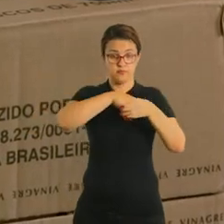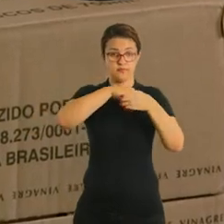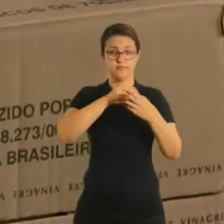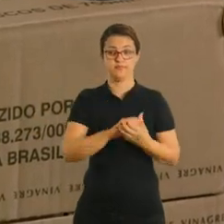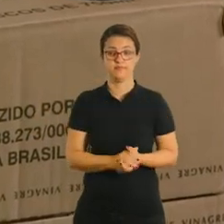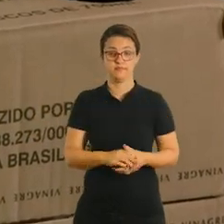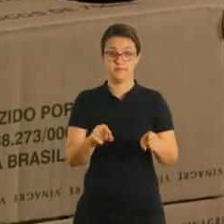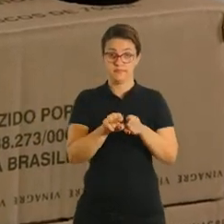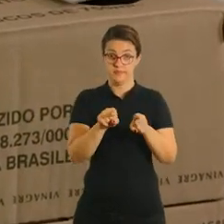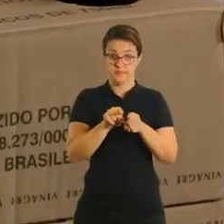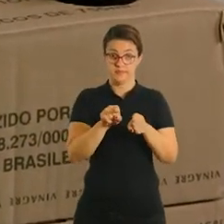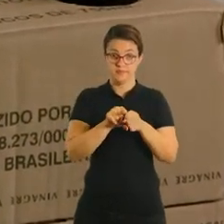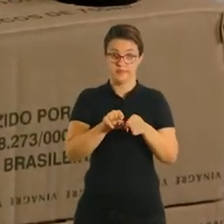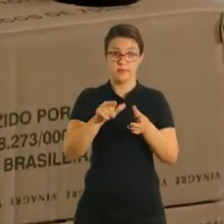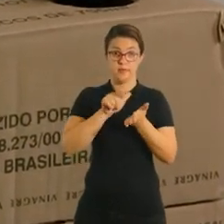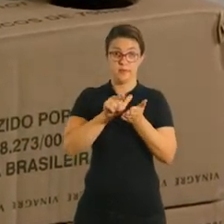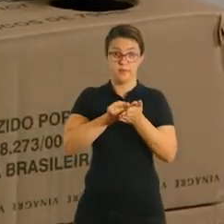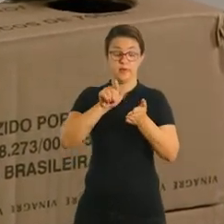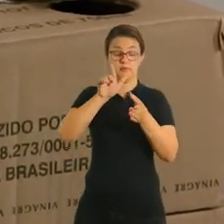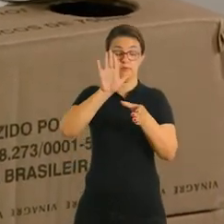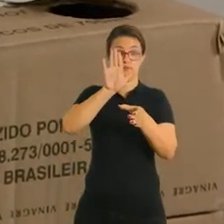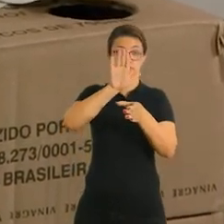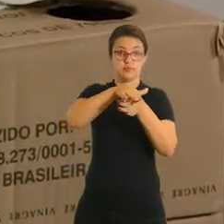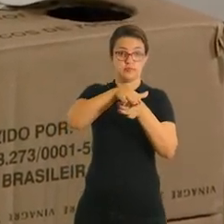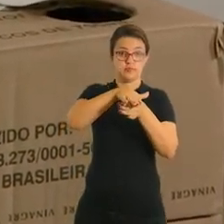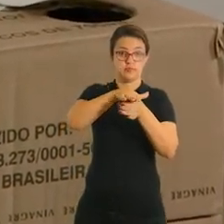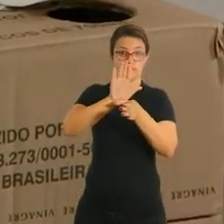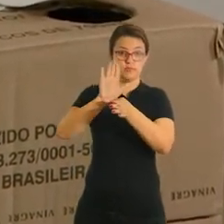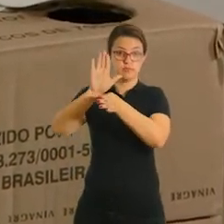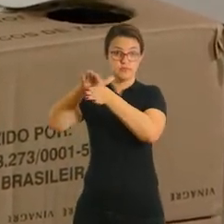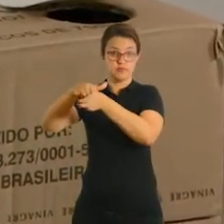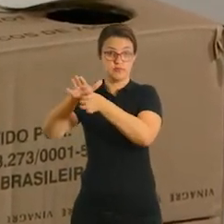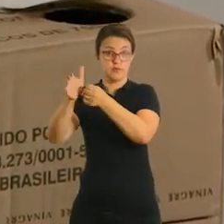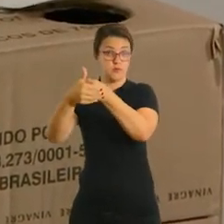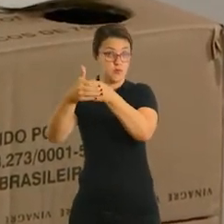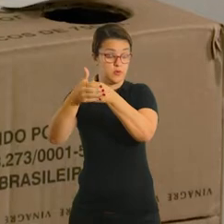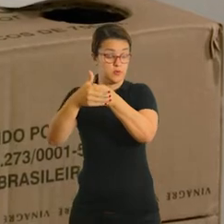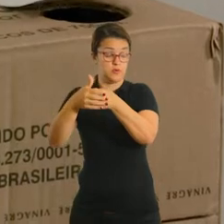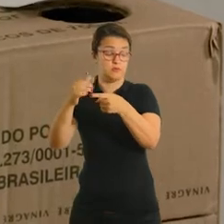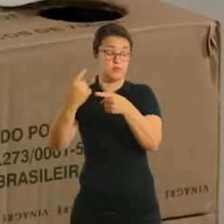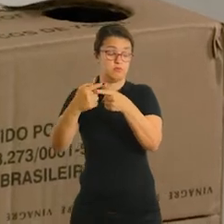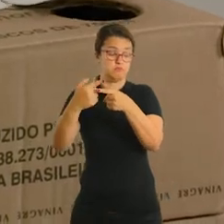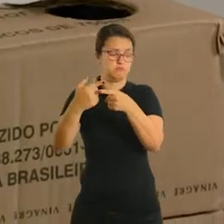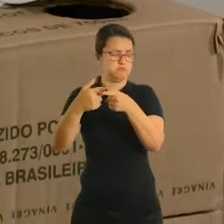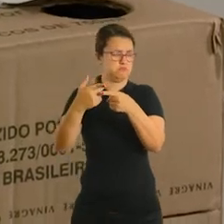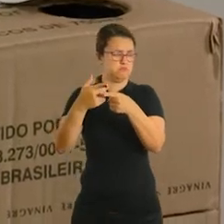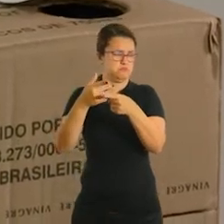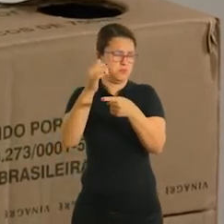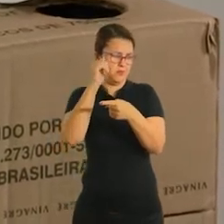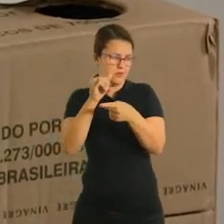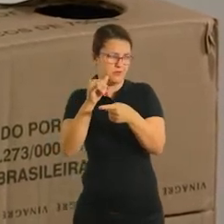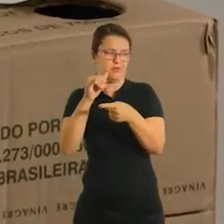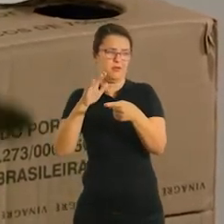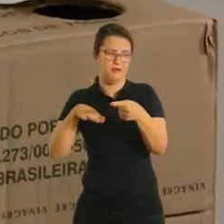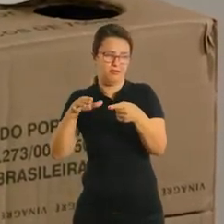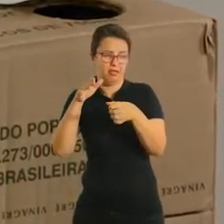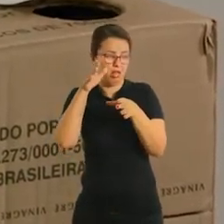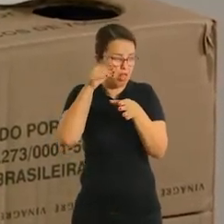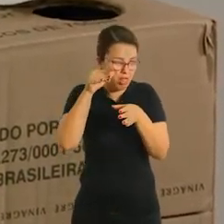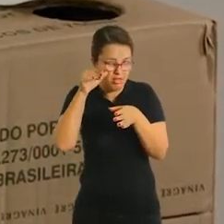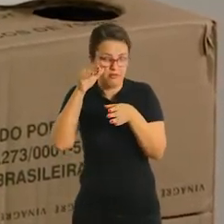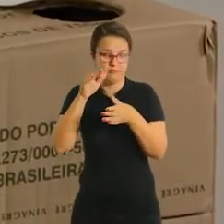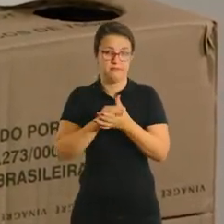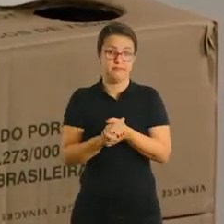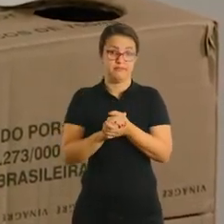coloquei uns pedacinhos de papel sulfite por cima para a criança não espiar e já saber por onde que você vai colocar. Então você deixa com a criança